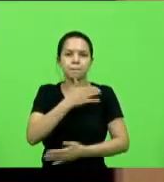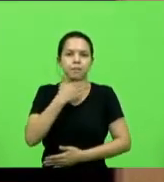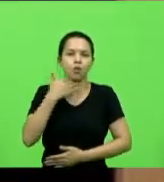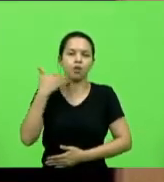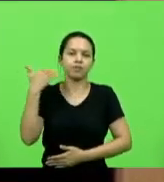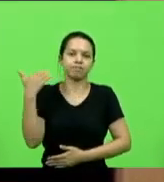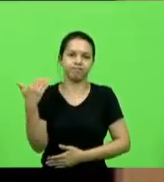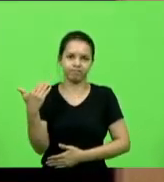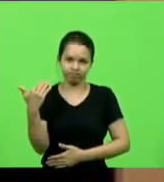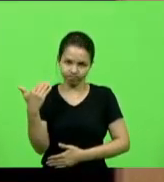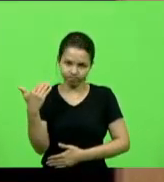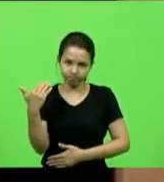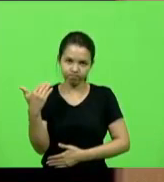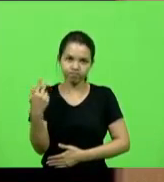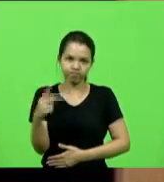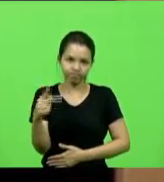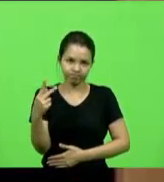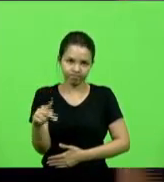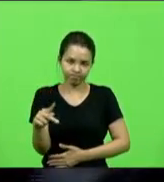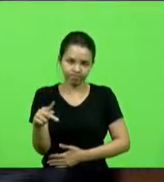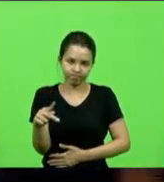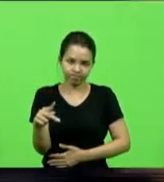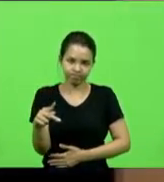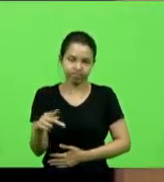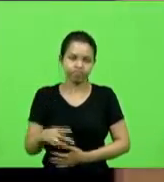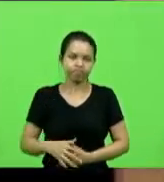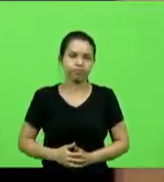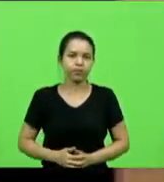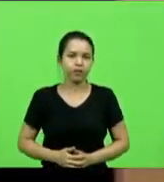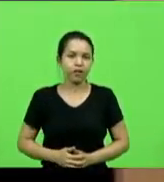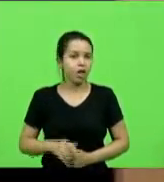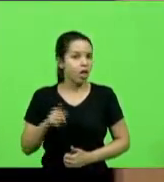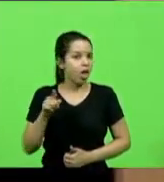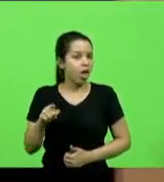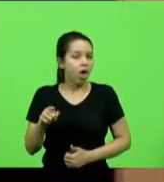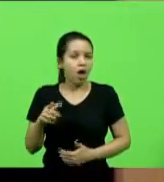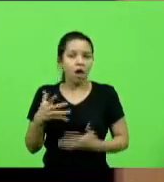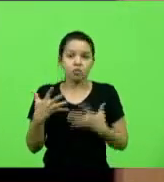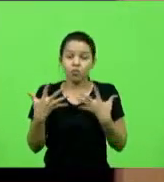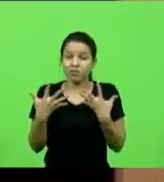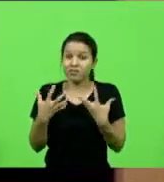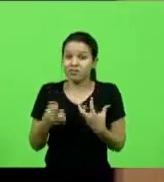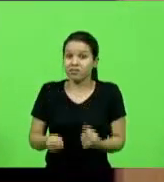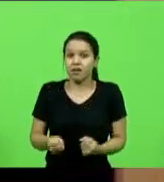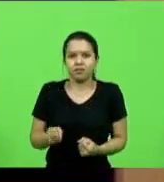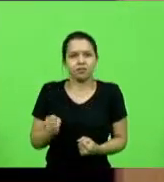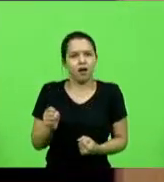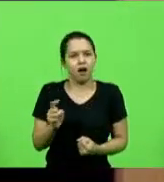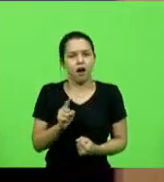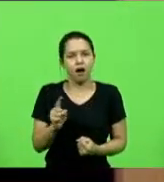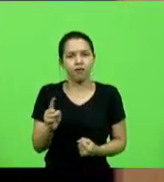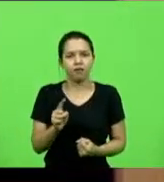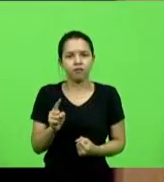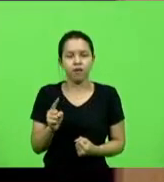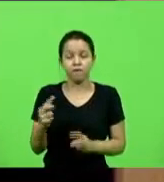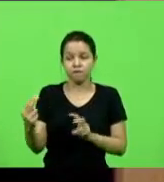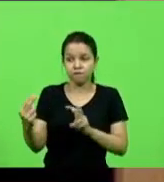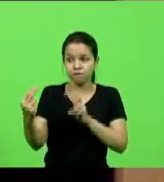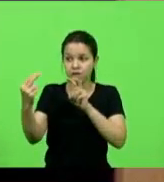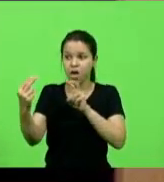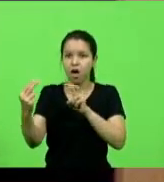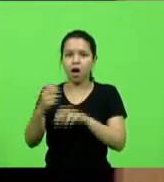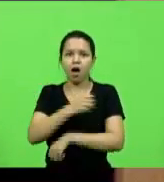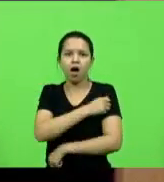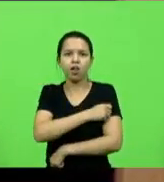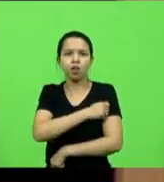Mais 30 segundos para concluir deputado. Ele não admitia encarar os seus alunos encarar